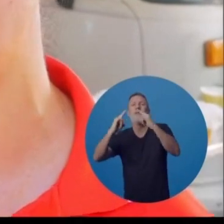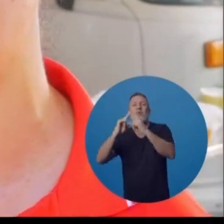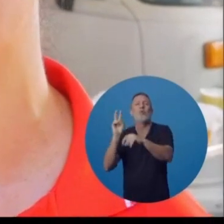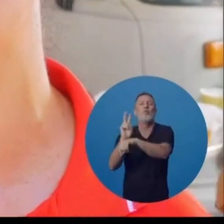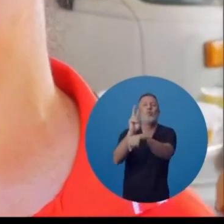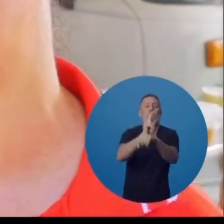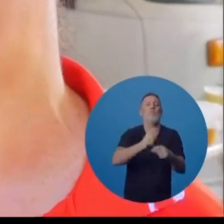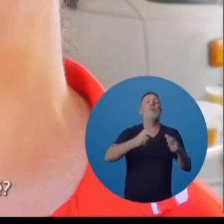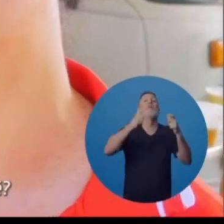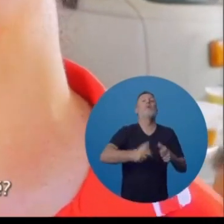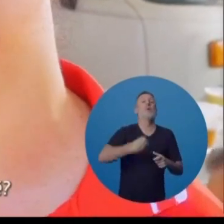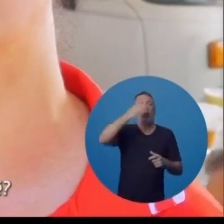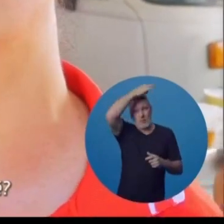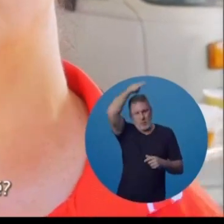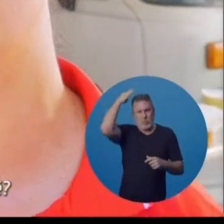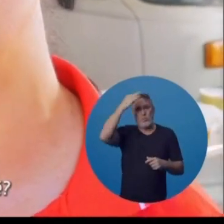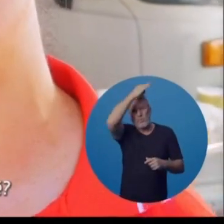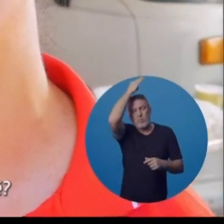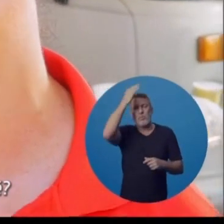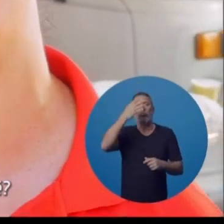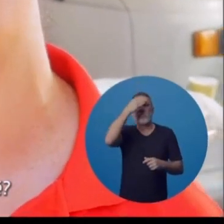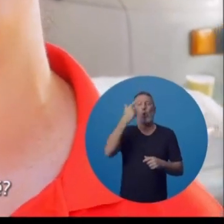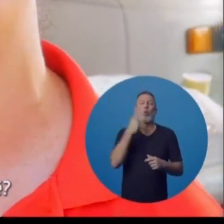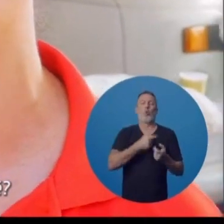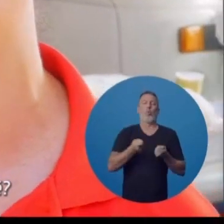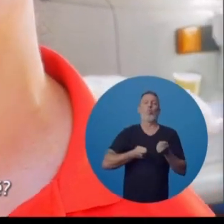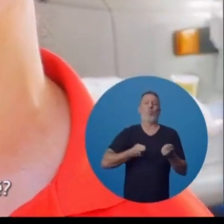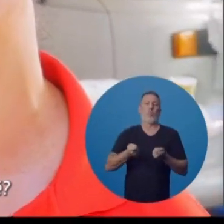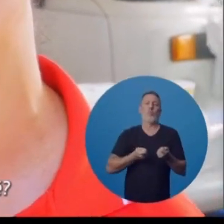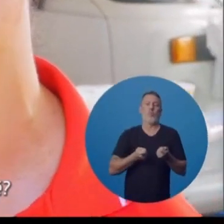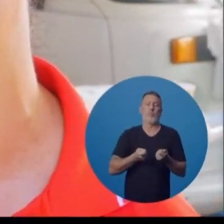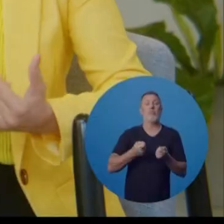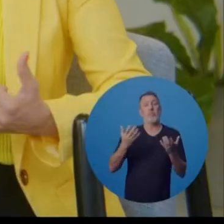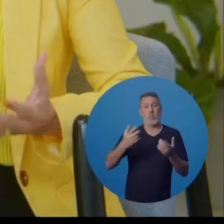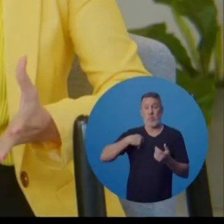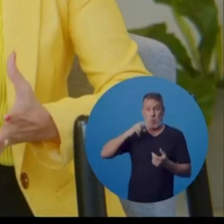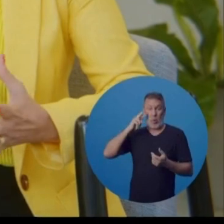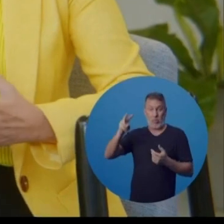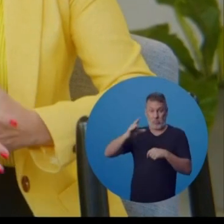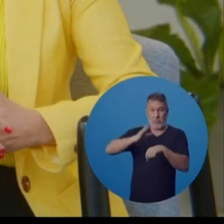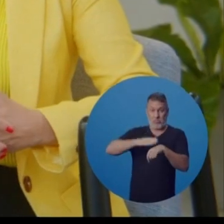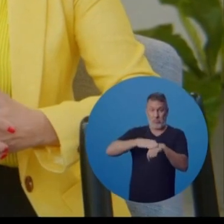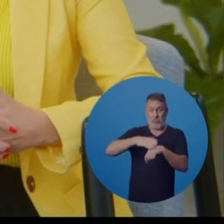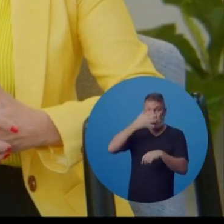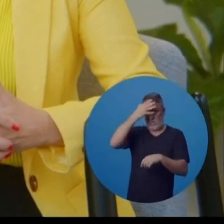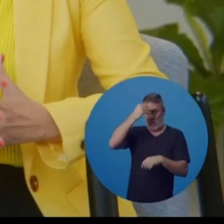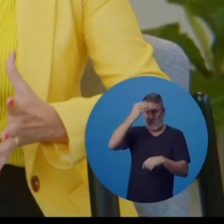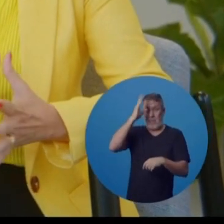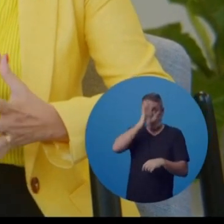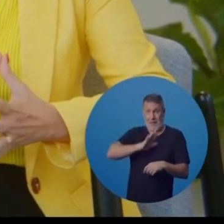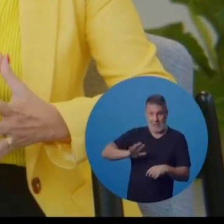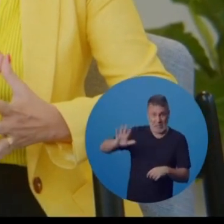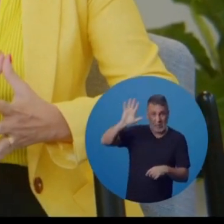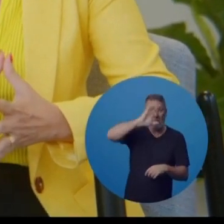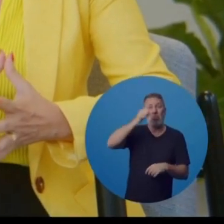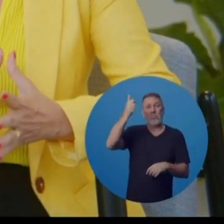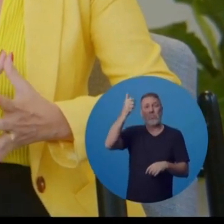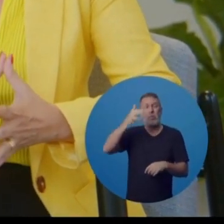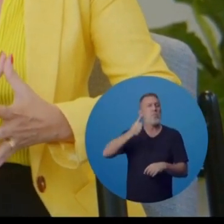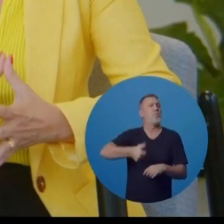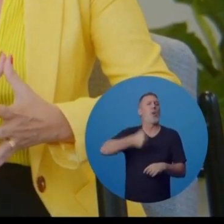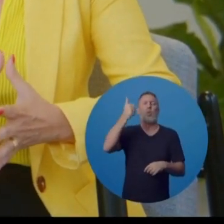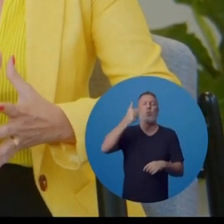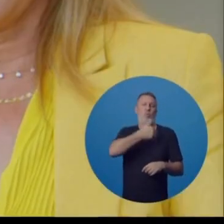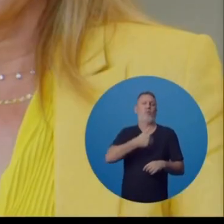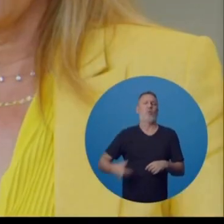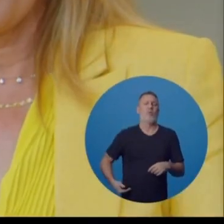campanha, aqui no estado ele conseguiu controlar isso, né? Eu considero o Casa Grande um dos melhores gestores do Brasil